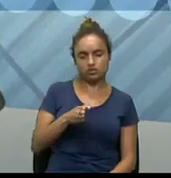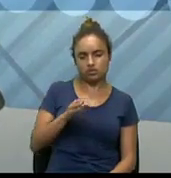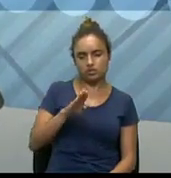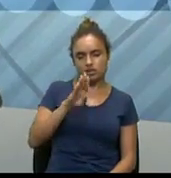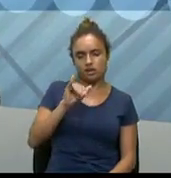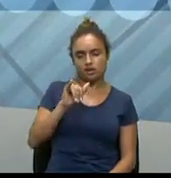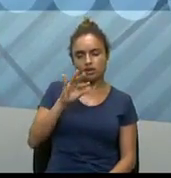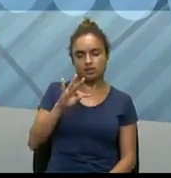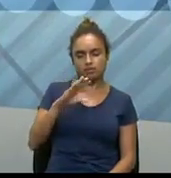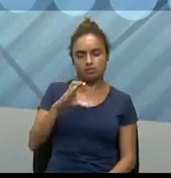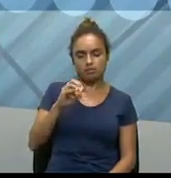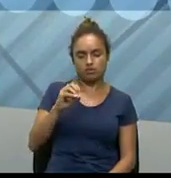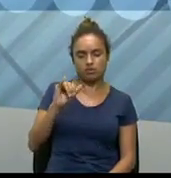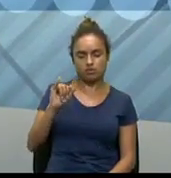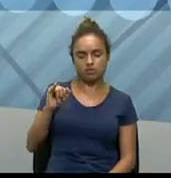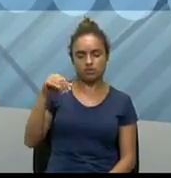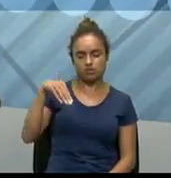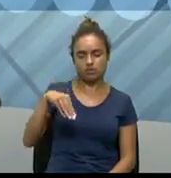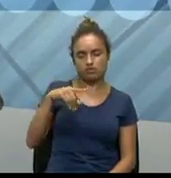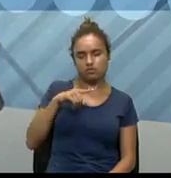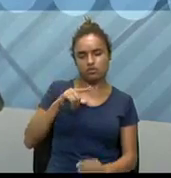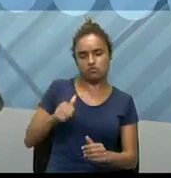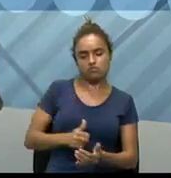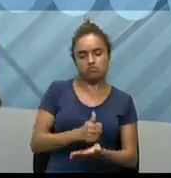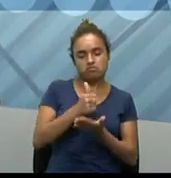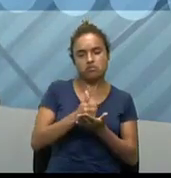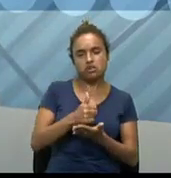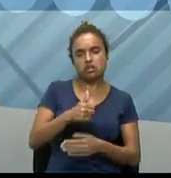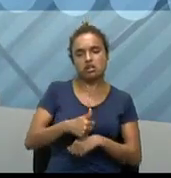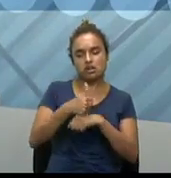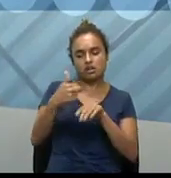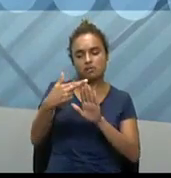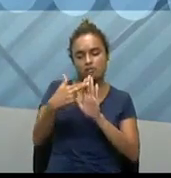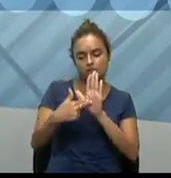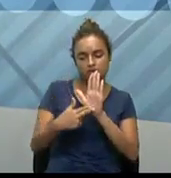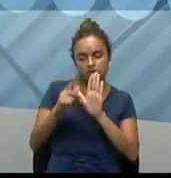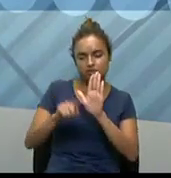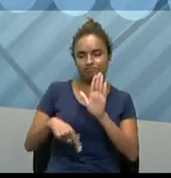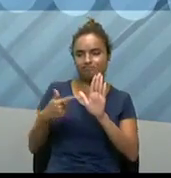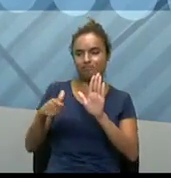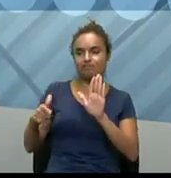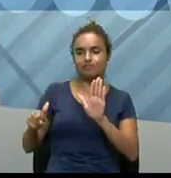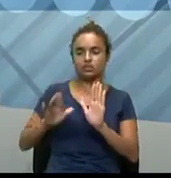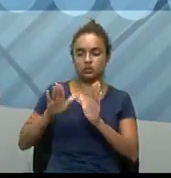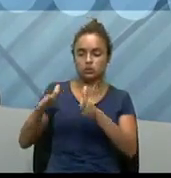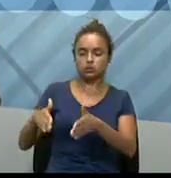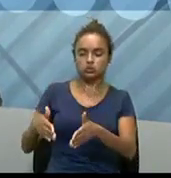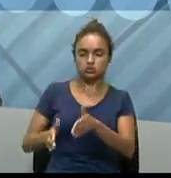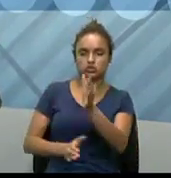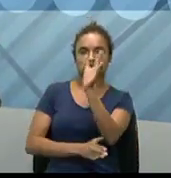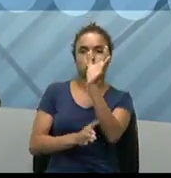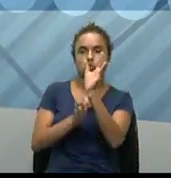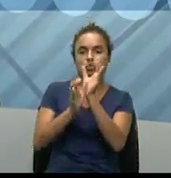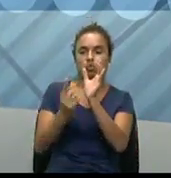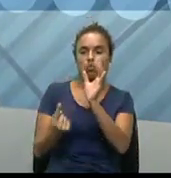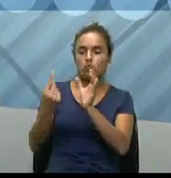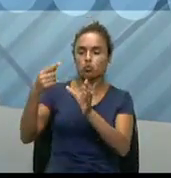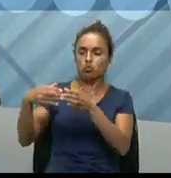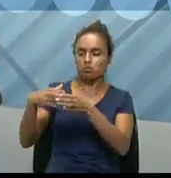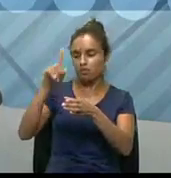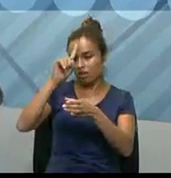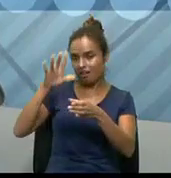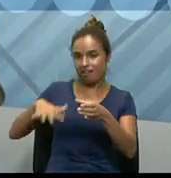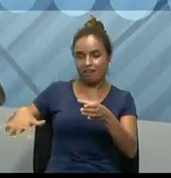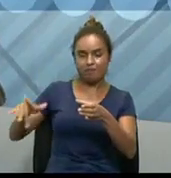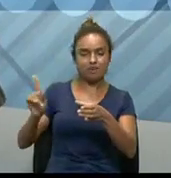pressuposto, eles já tinham como princípio a questão da descentralização. O que é a descentralização? Então,